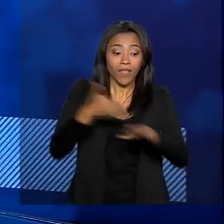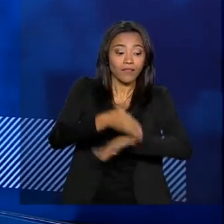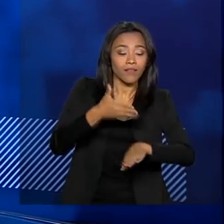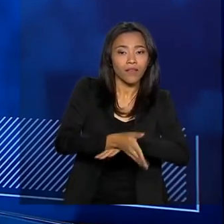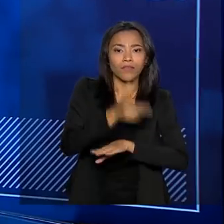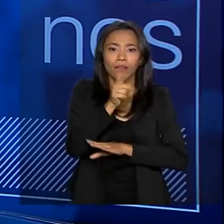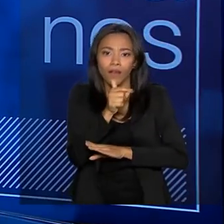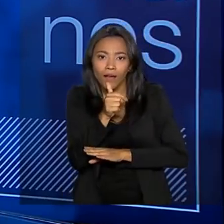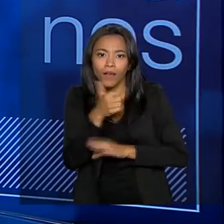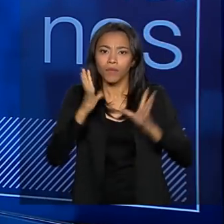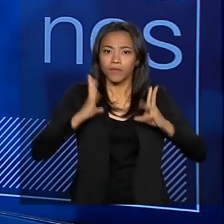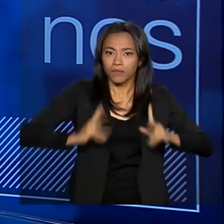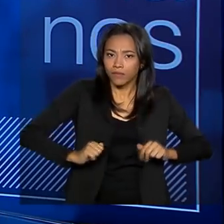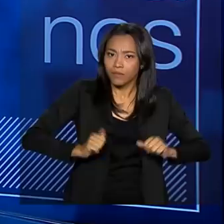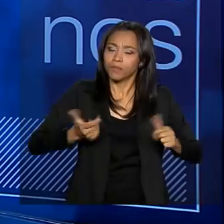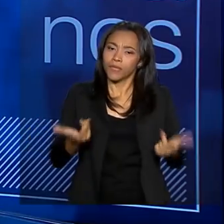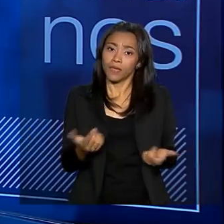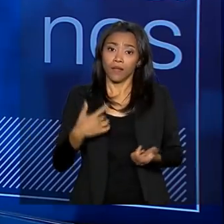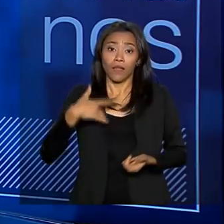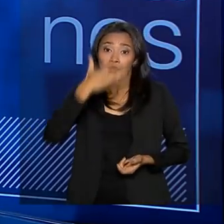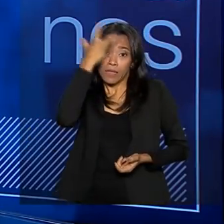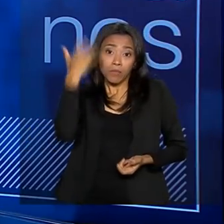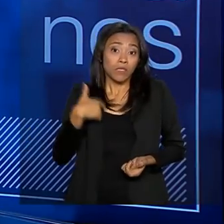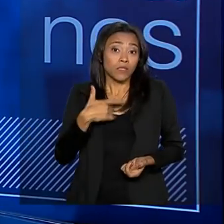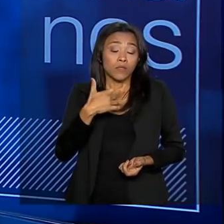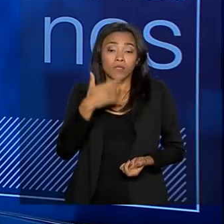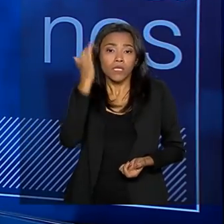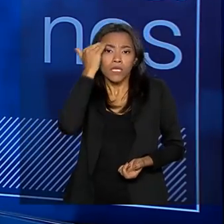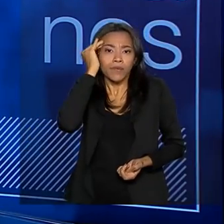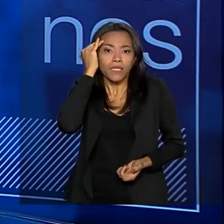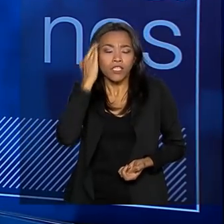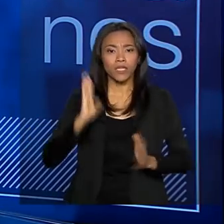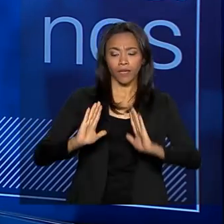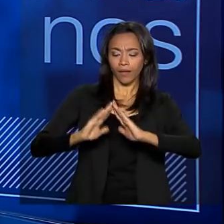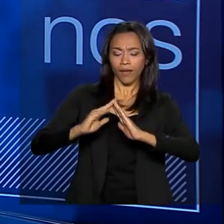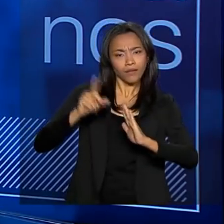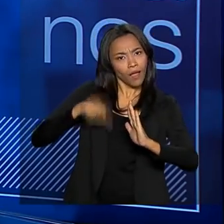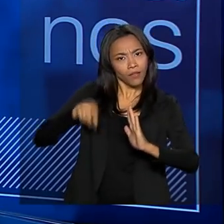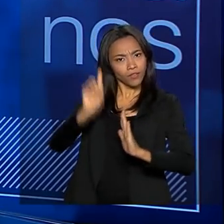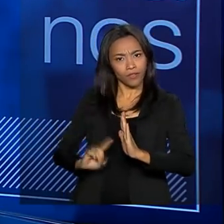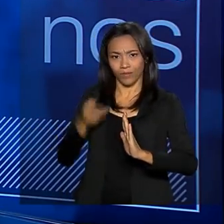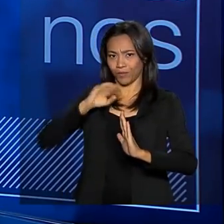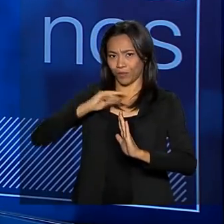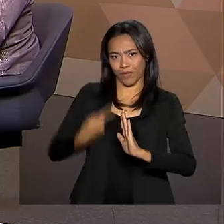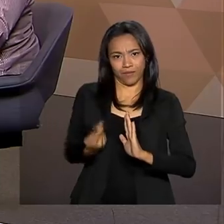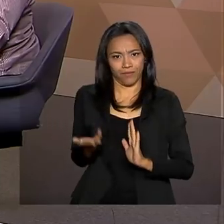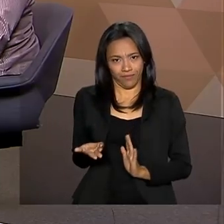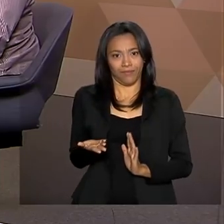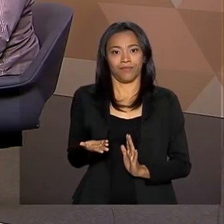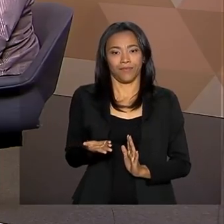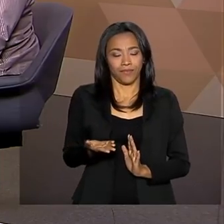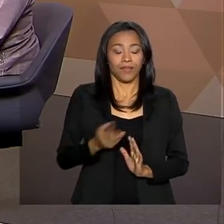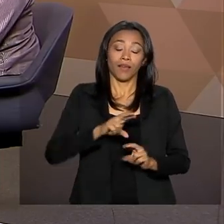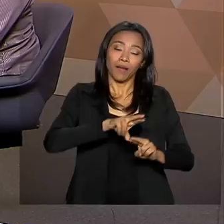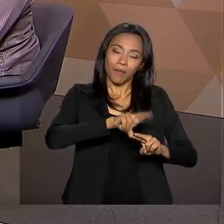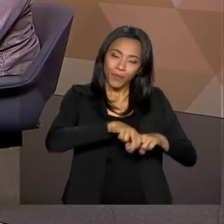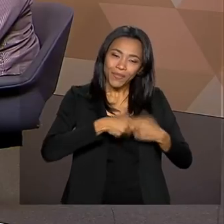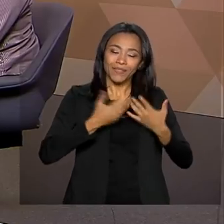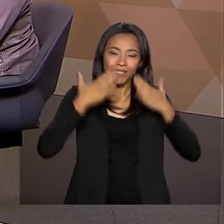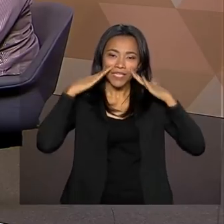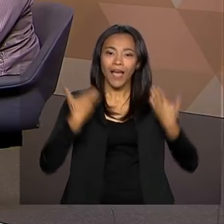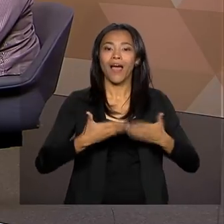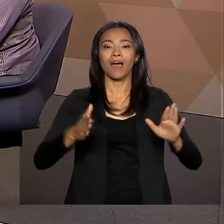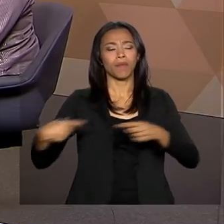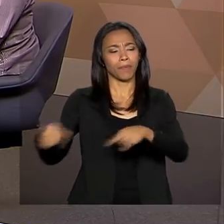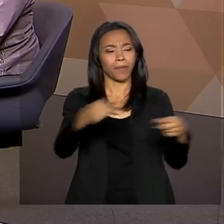água, água com qualidade. Tem gente que não entendia que moradia direitos humanos. E aí a gente vem fazendo essa discussão com o Brasil e tem